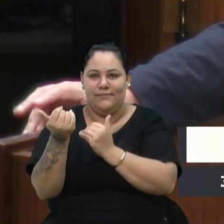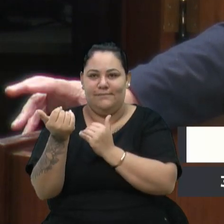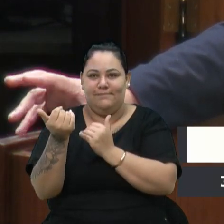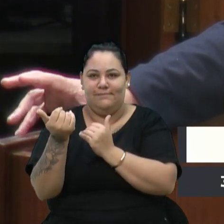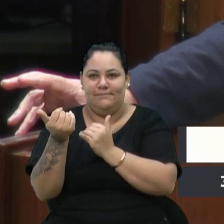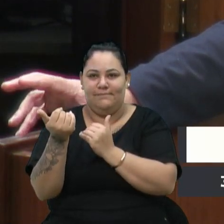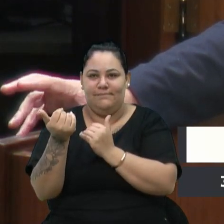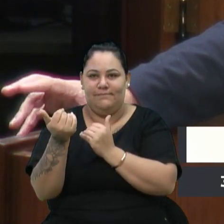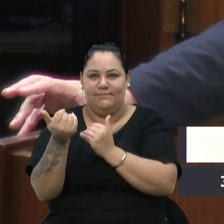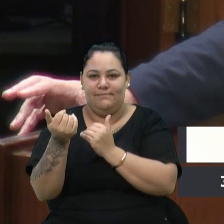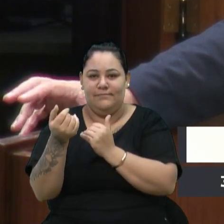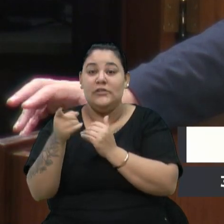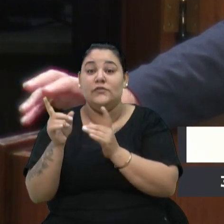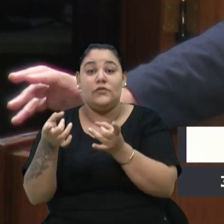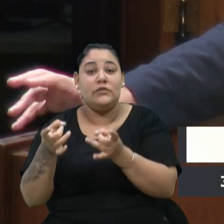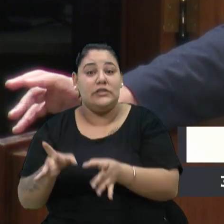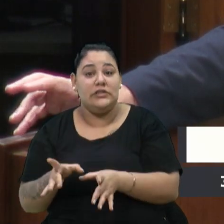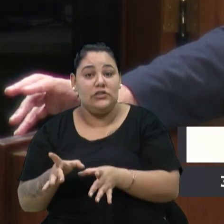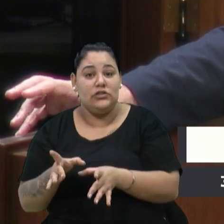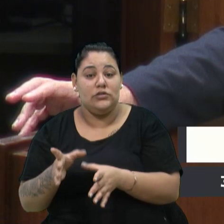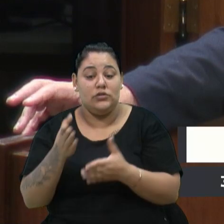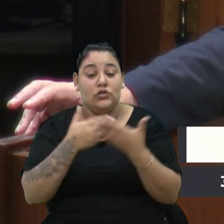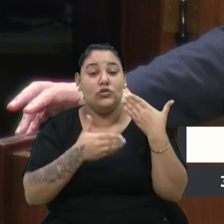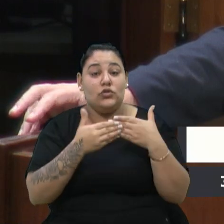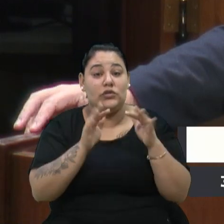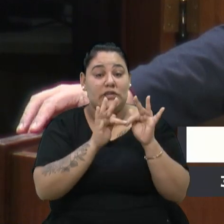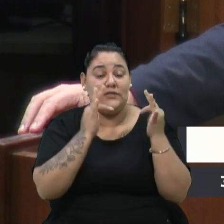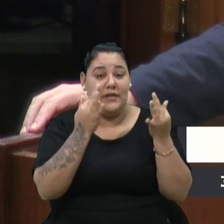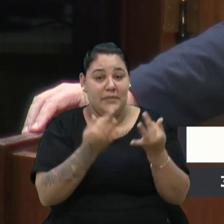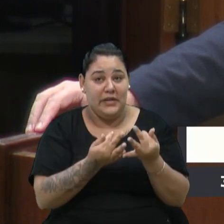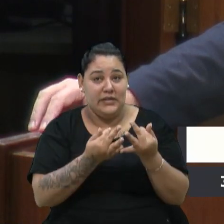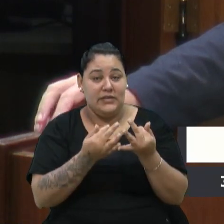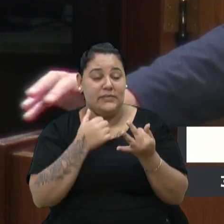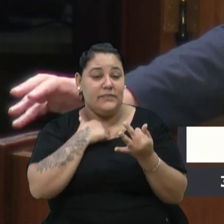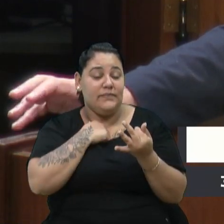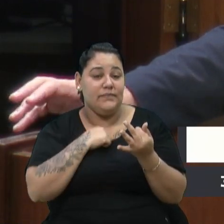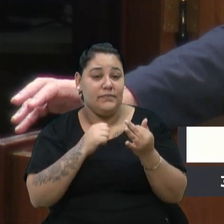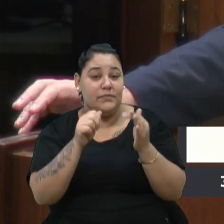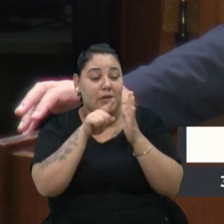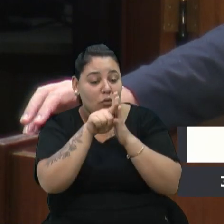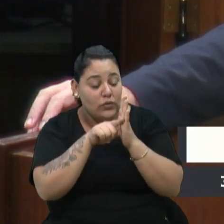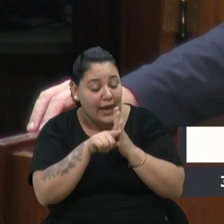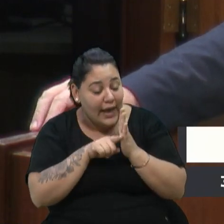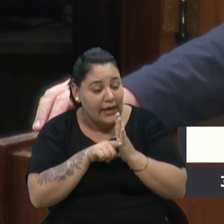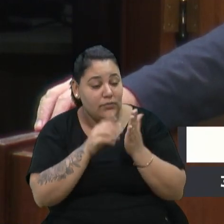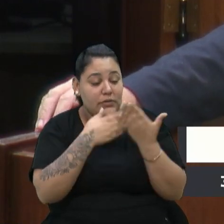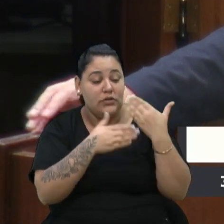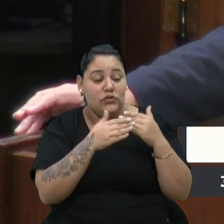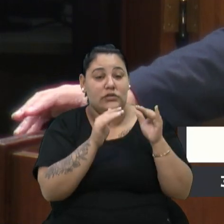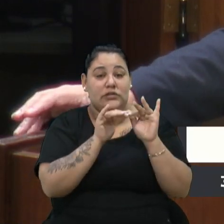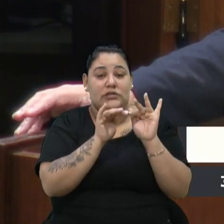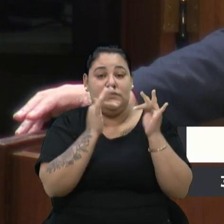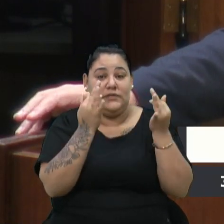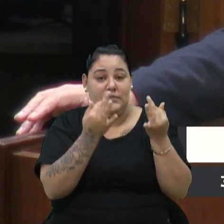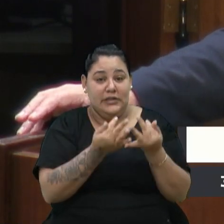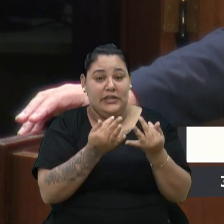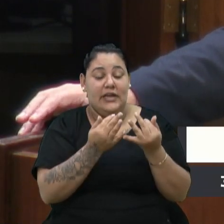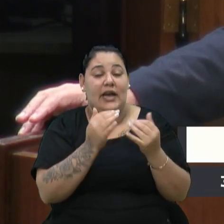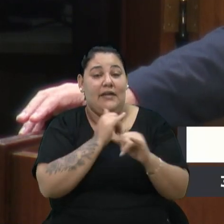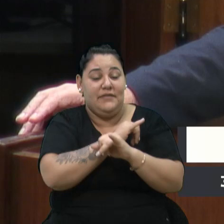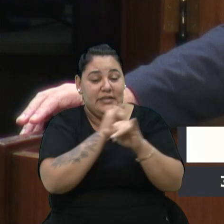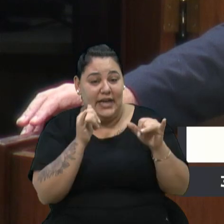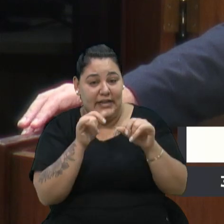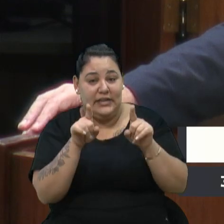desistir. Todas as famílias foram consultadas, todas as famílias foram avisadas, todas as famílias